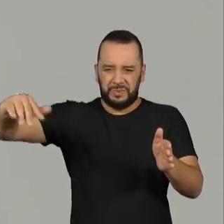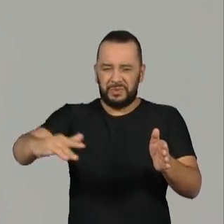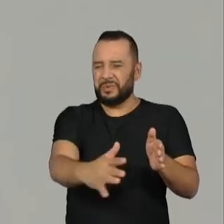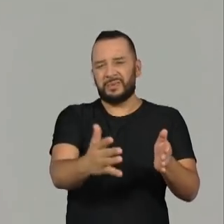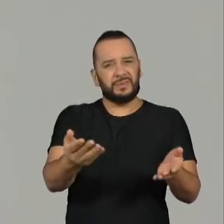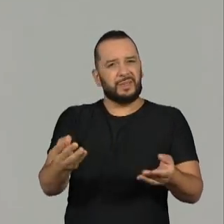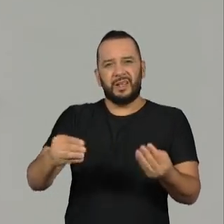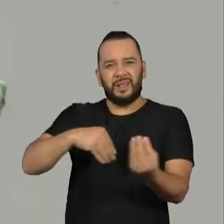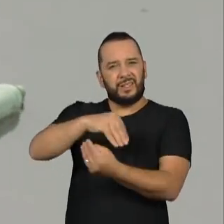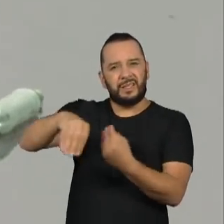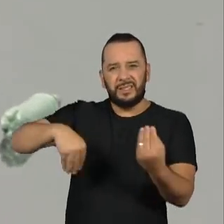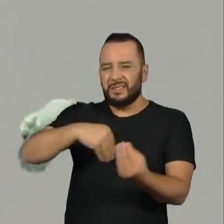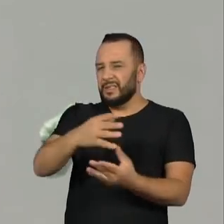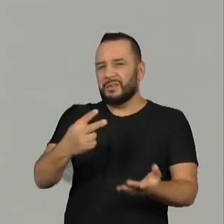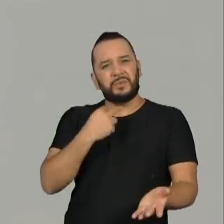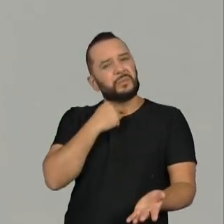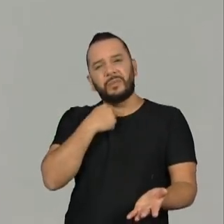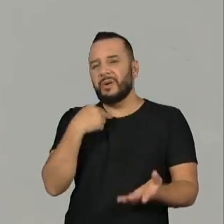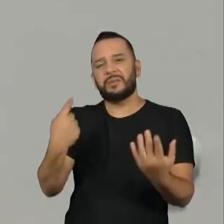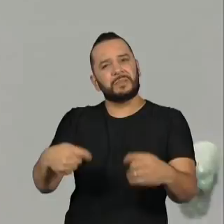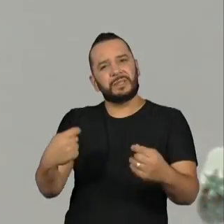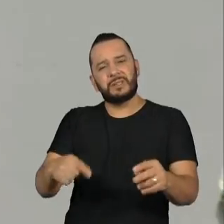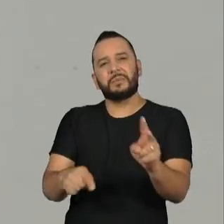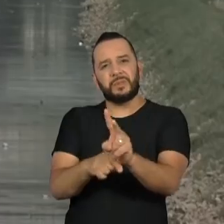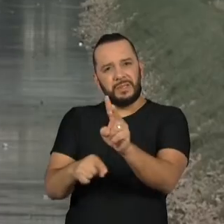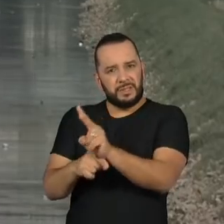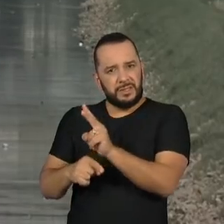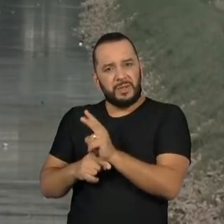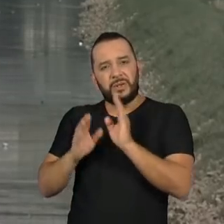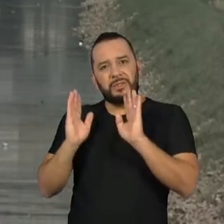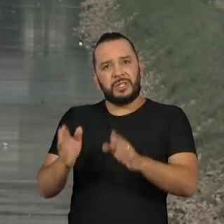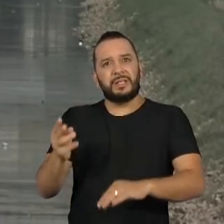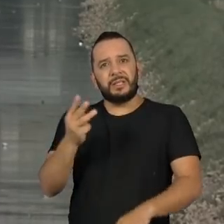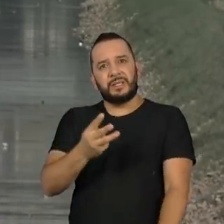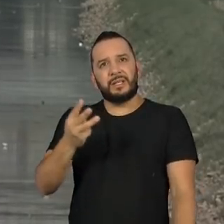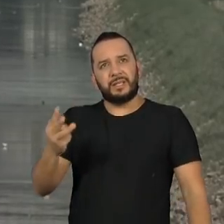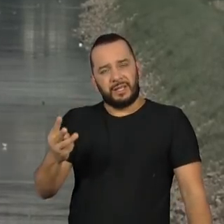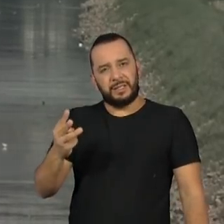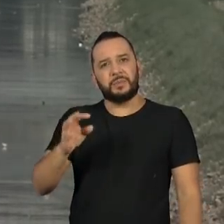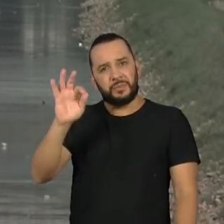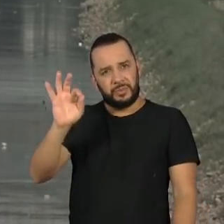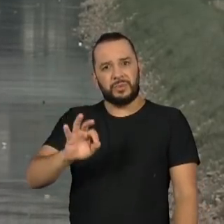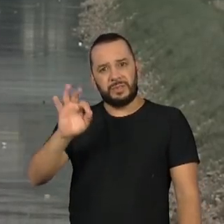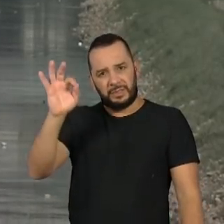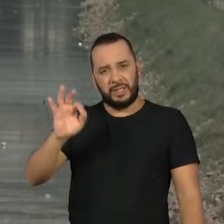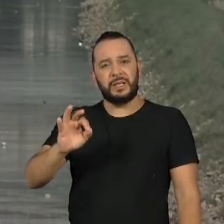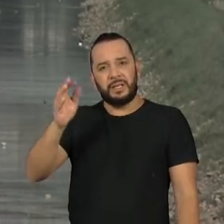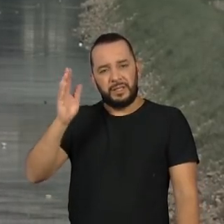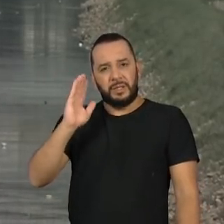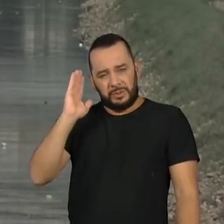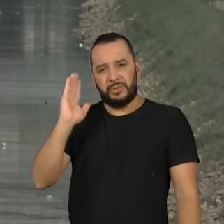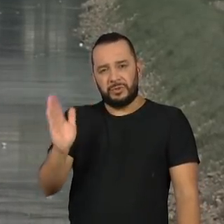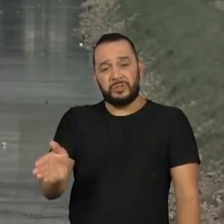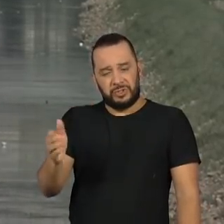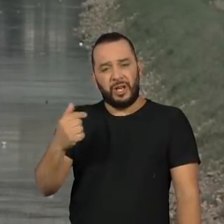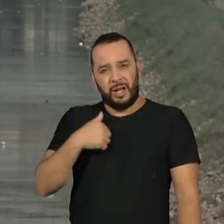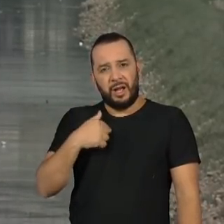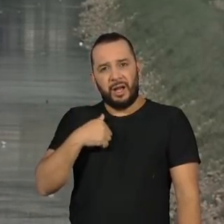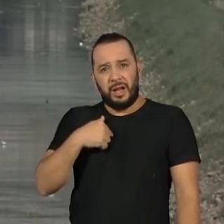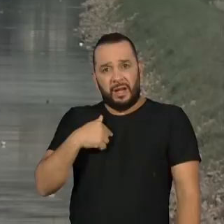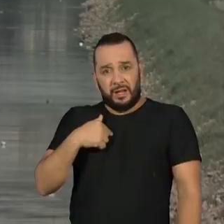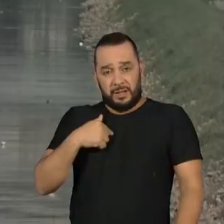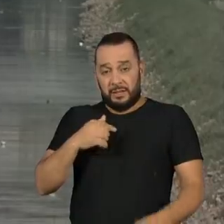com a sua qualidade. Isso significa quase um terço do caminho da Terra até a Lua, só para as pessoas terem uma